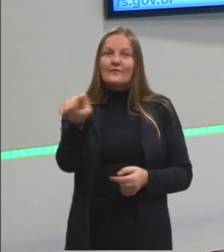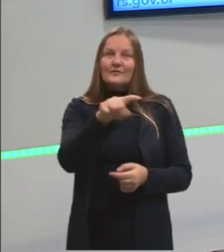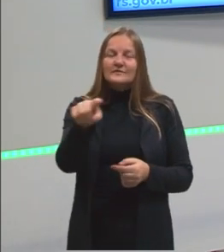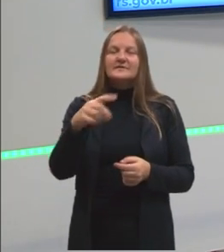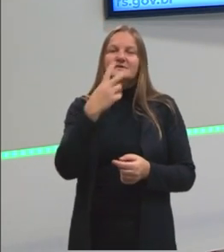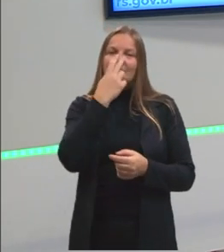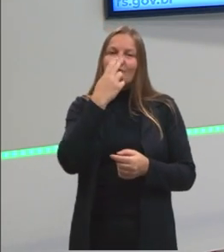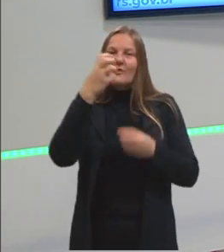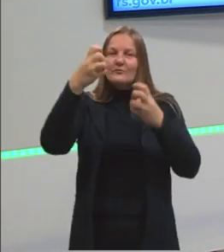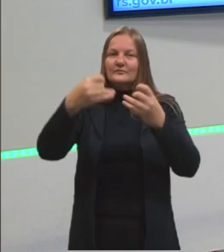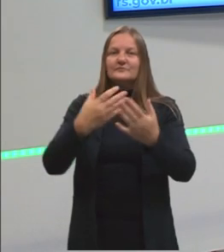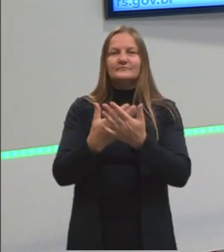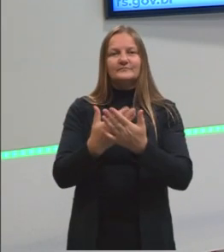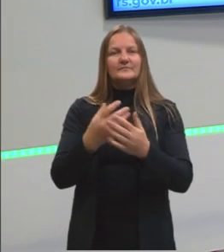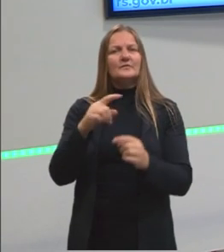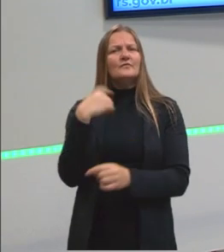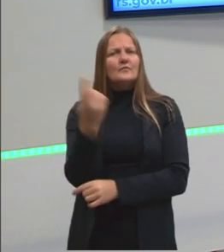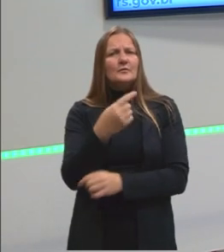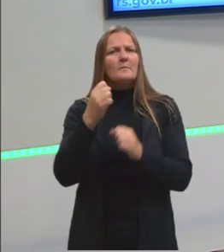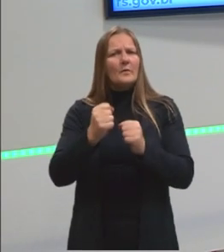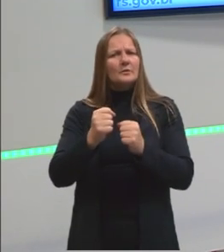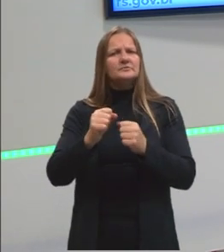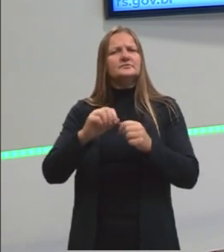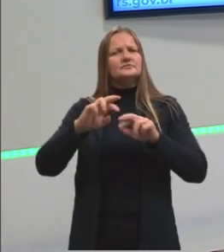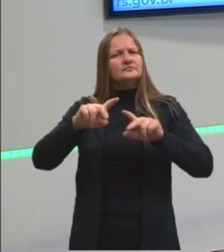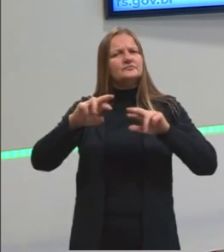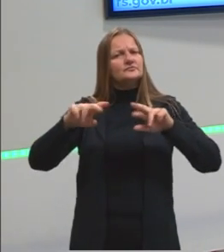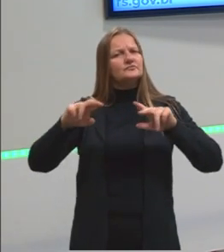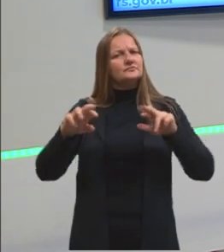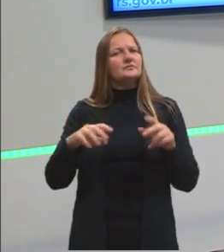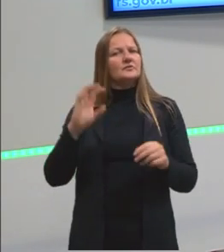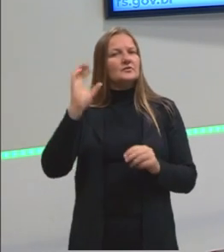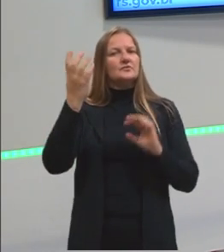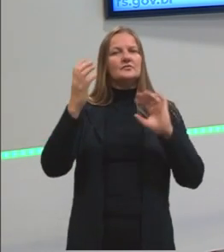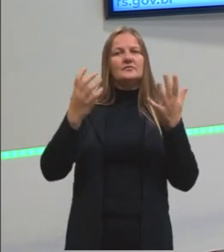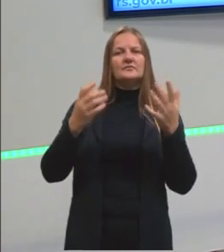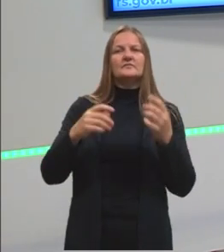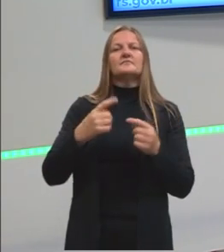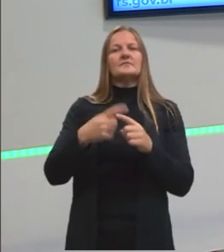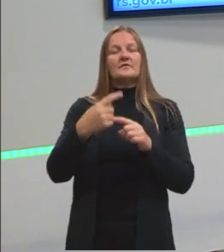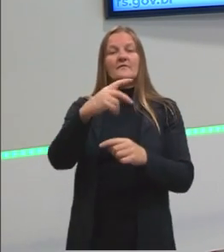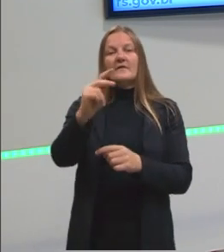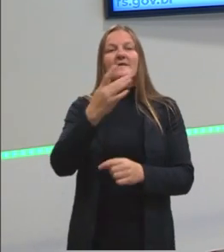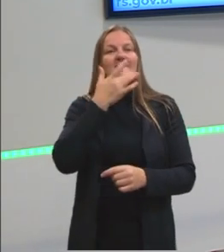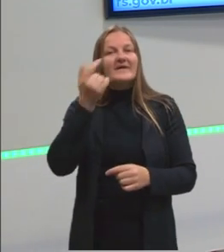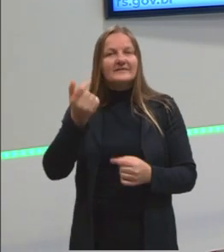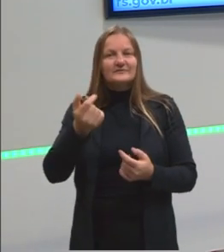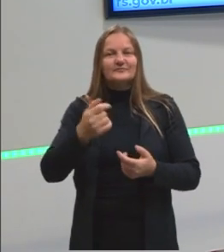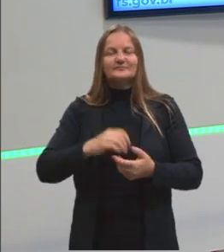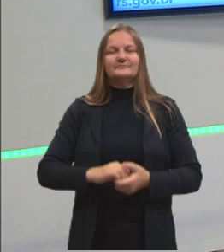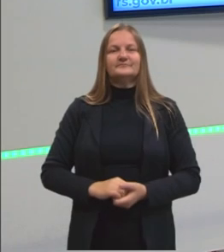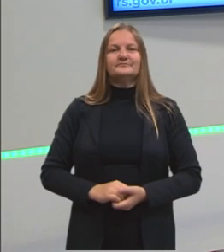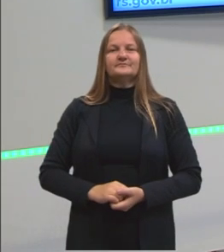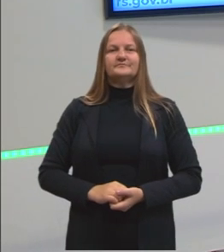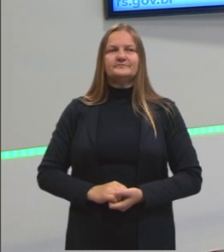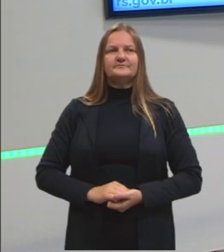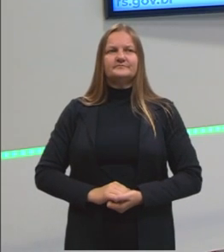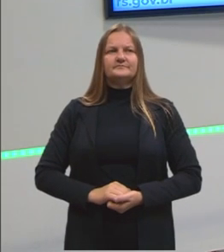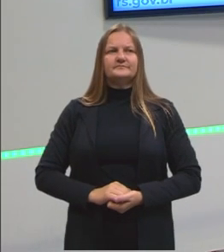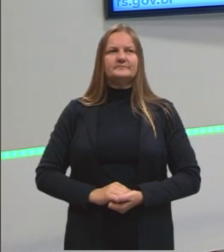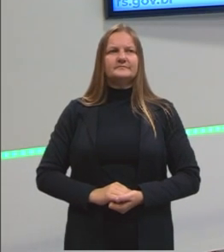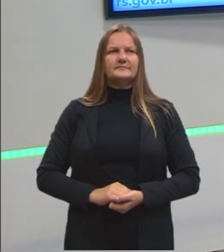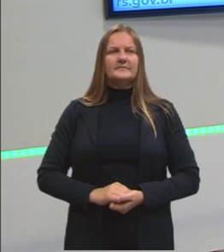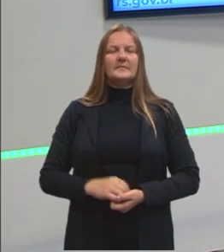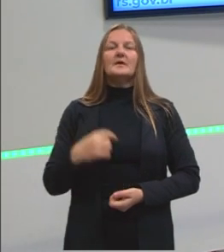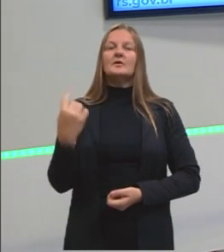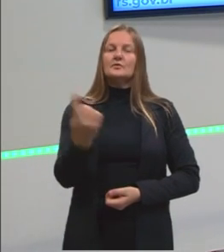assim como eu já disse em outras aulas, vocês podem determinar outras formas de resolver as questões que para vocês fiquem mais fácil, tá? Então, nós